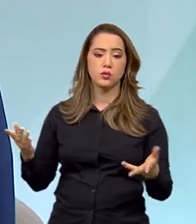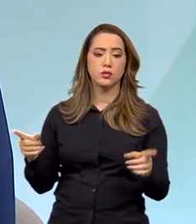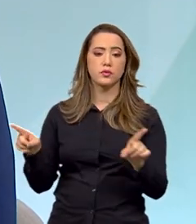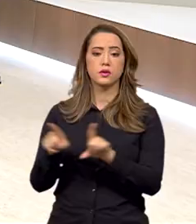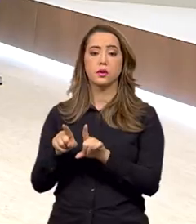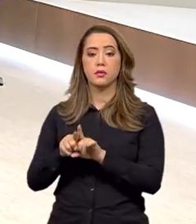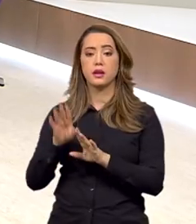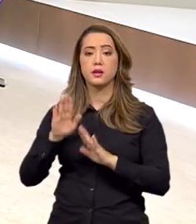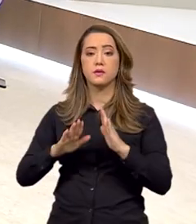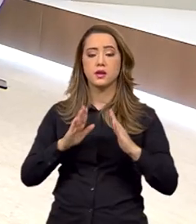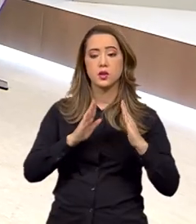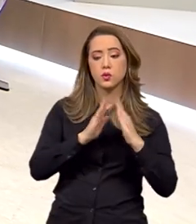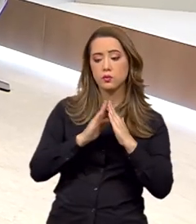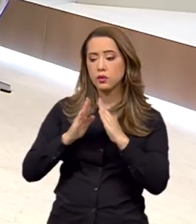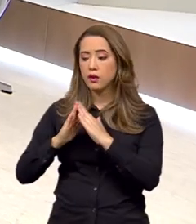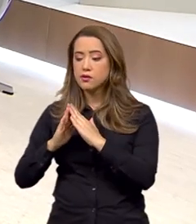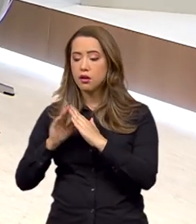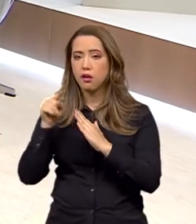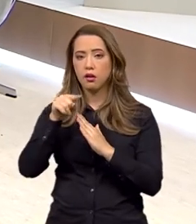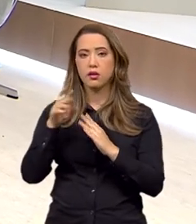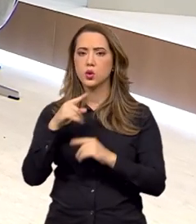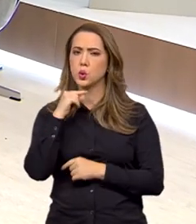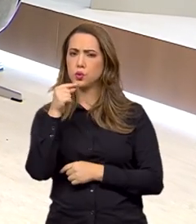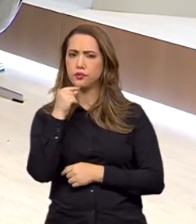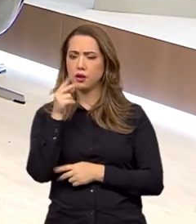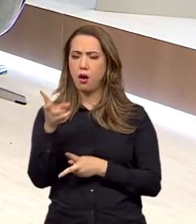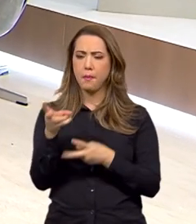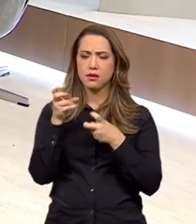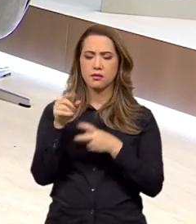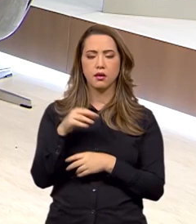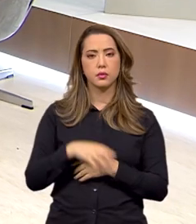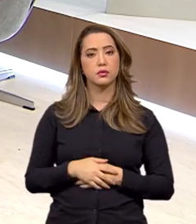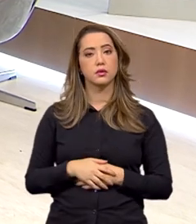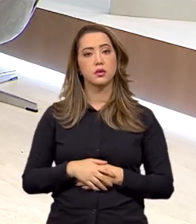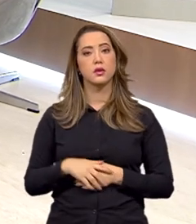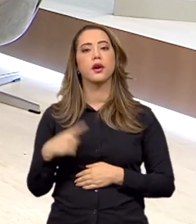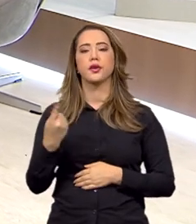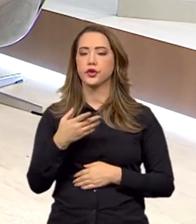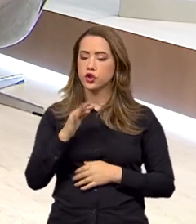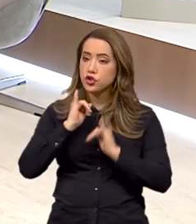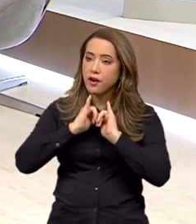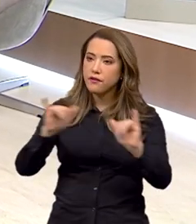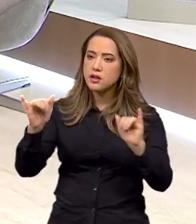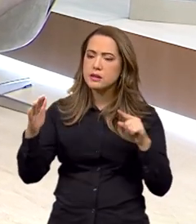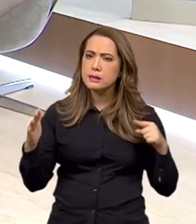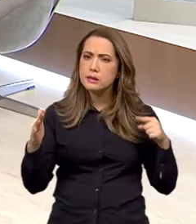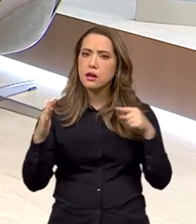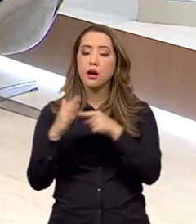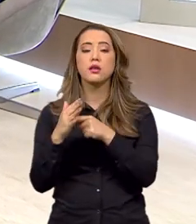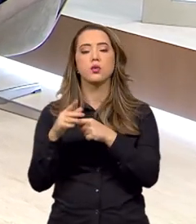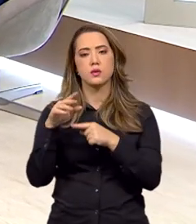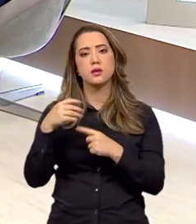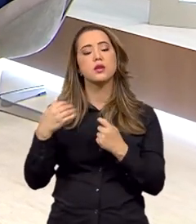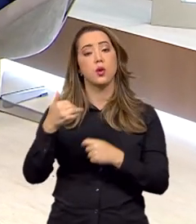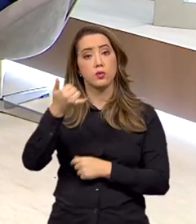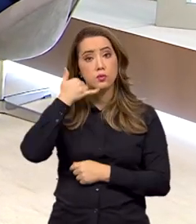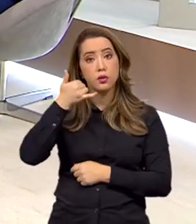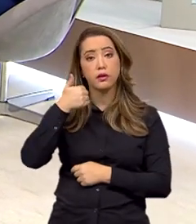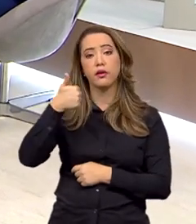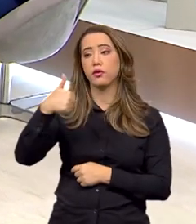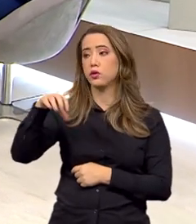um vizinho, a comunidade, na dúvida, gente sempre diz, denuncie, diz que sem, né? É importante